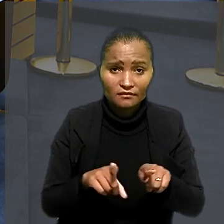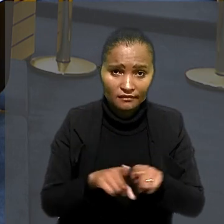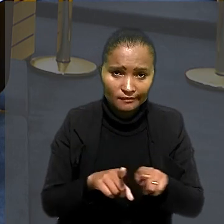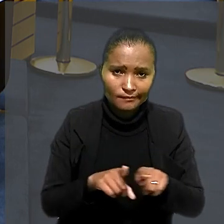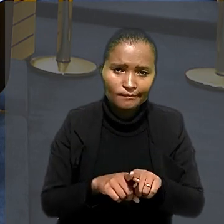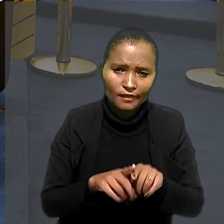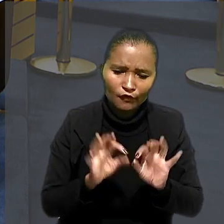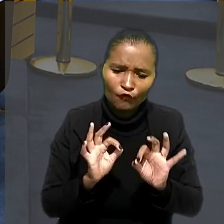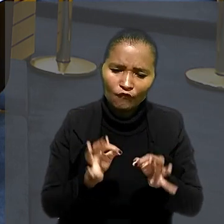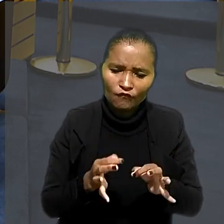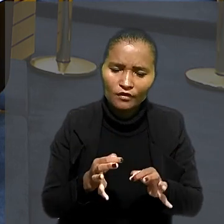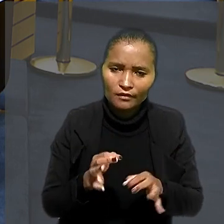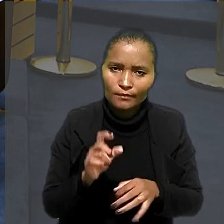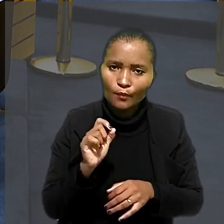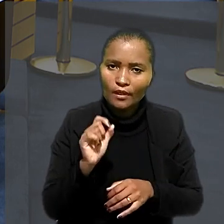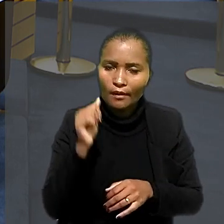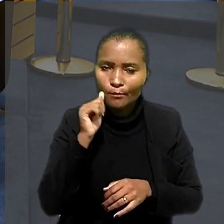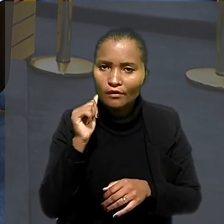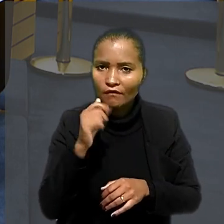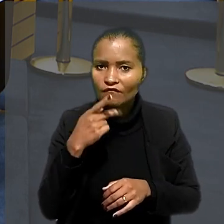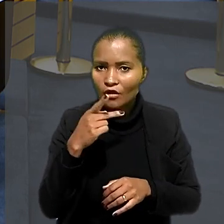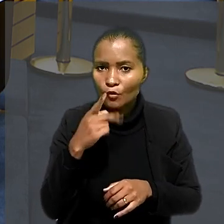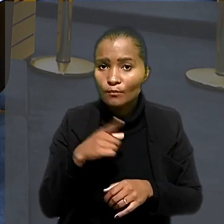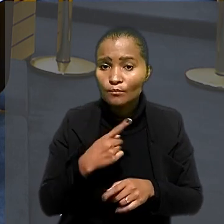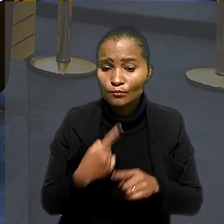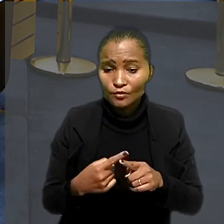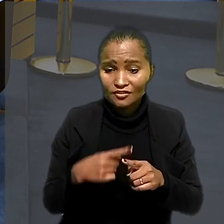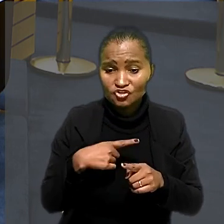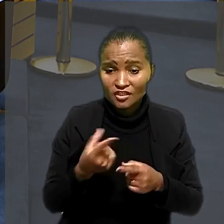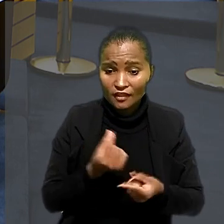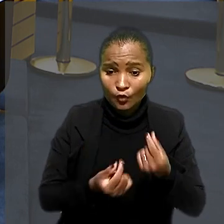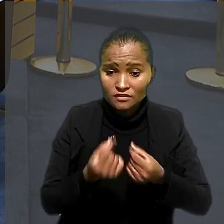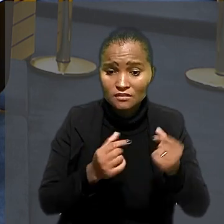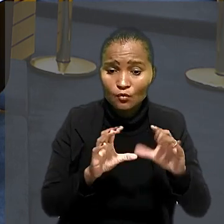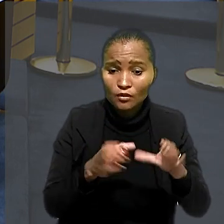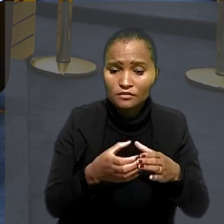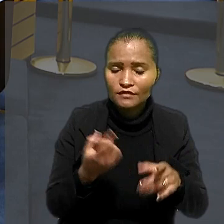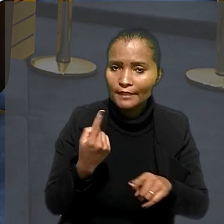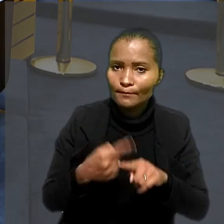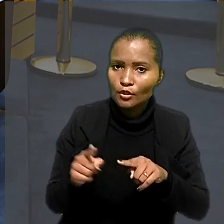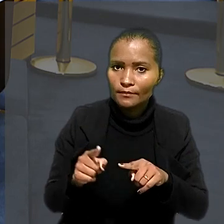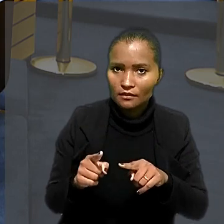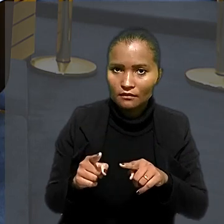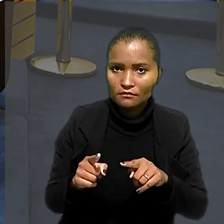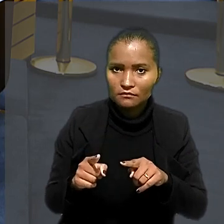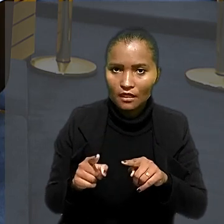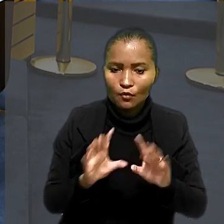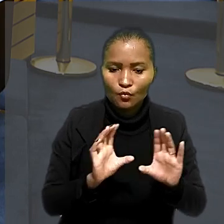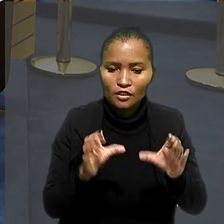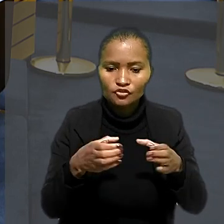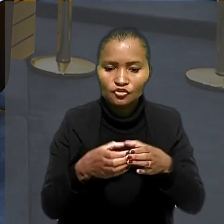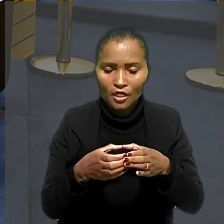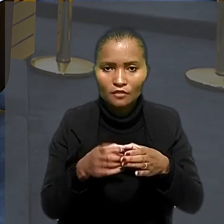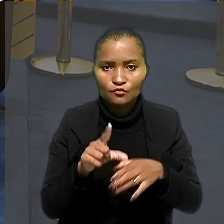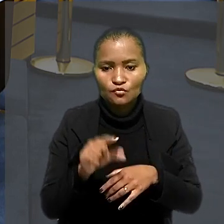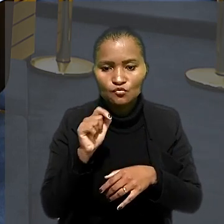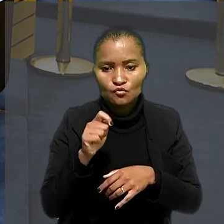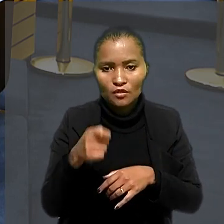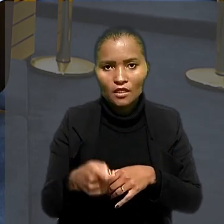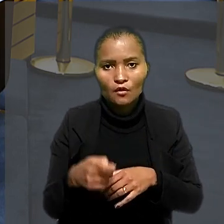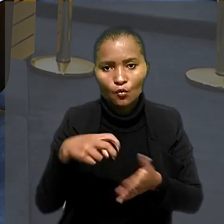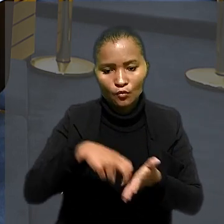confirma a alegação, já que havia negociação coletiva que proibia a medida. O colegiado decidiu